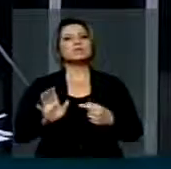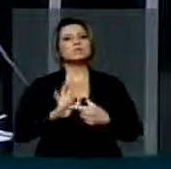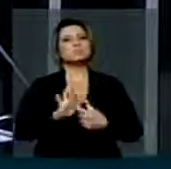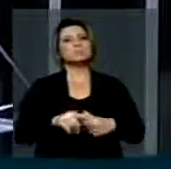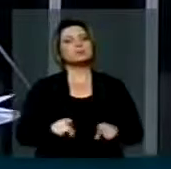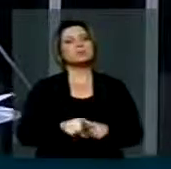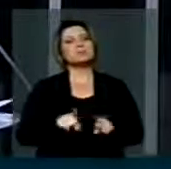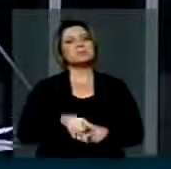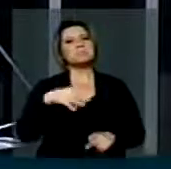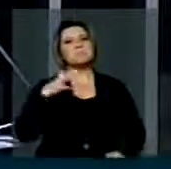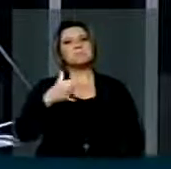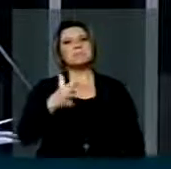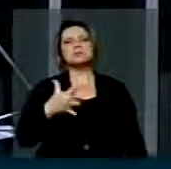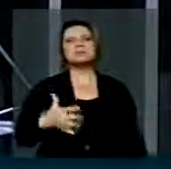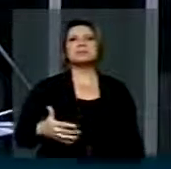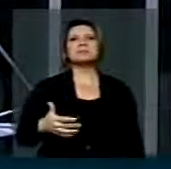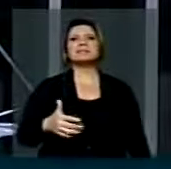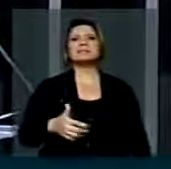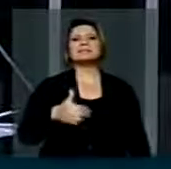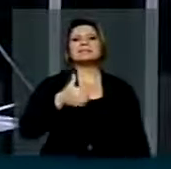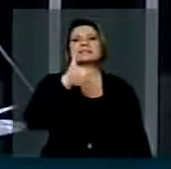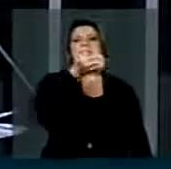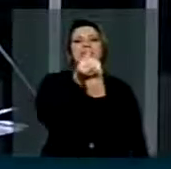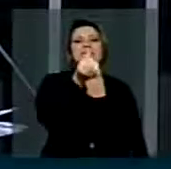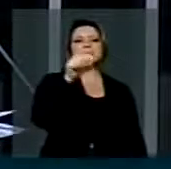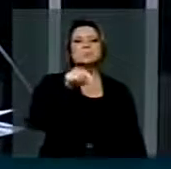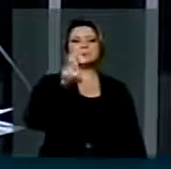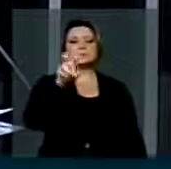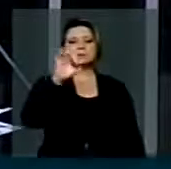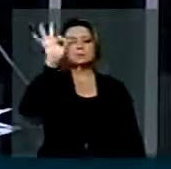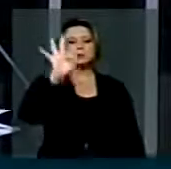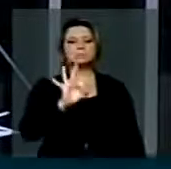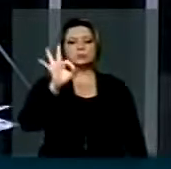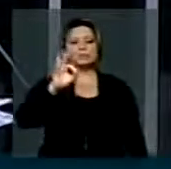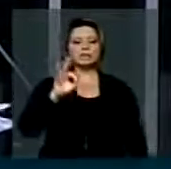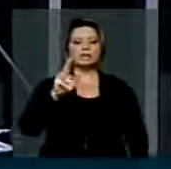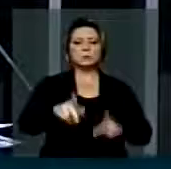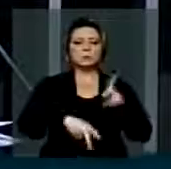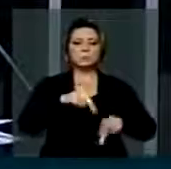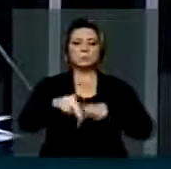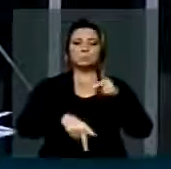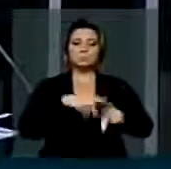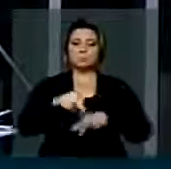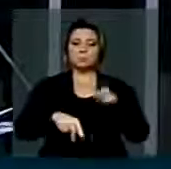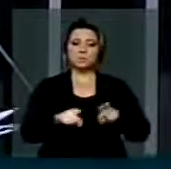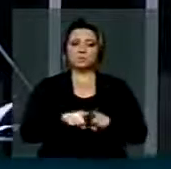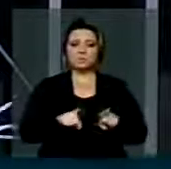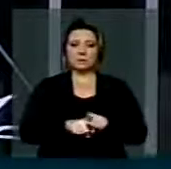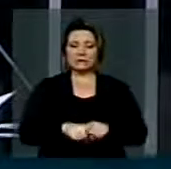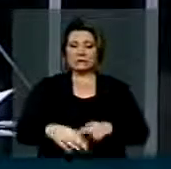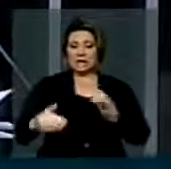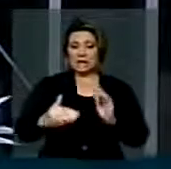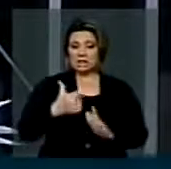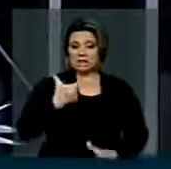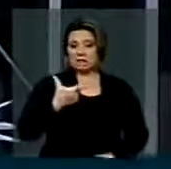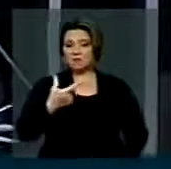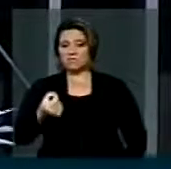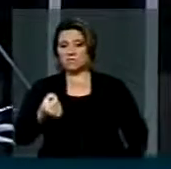corresponde aproximadamente 6,5% da população entre 20 e 79